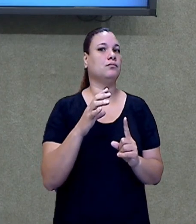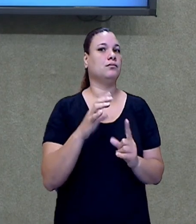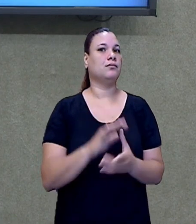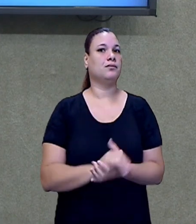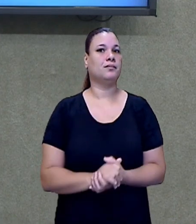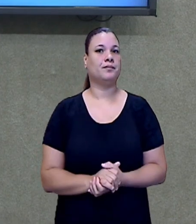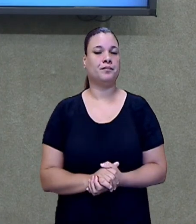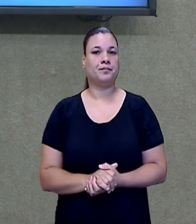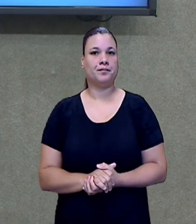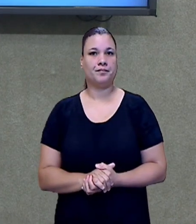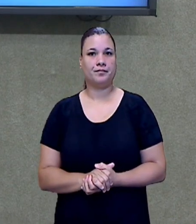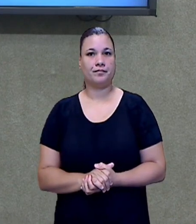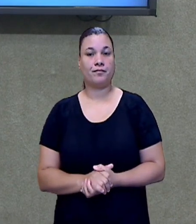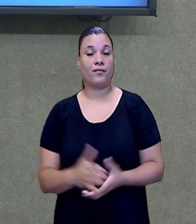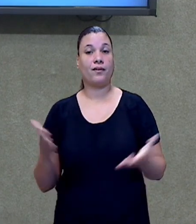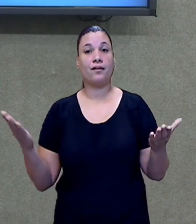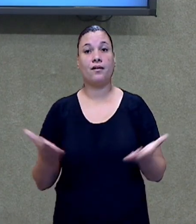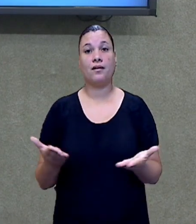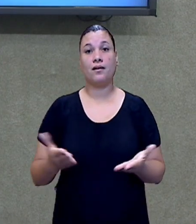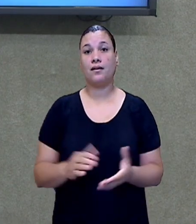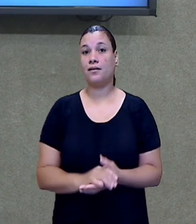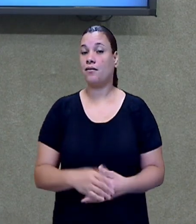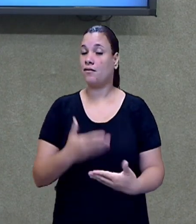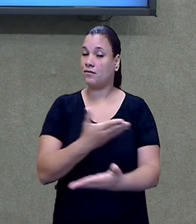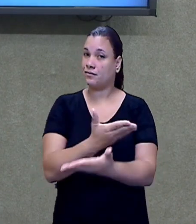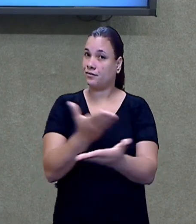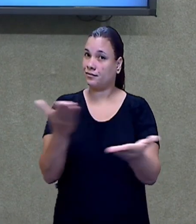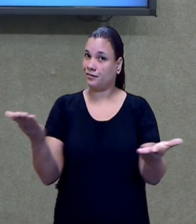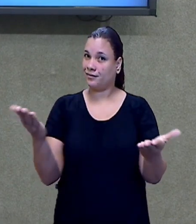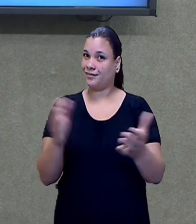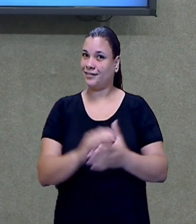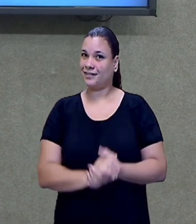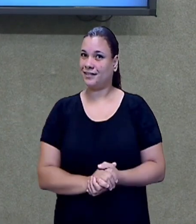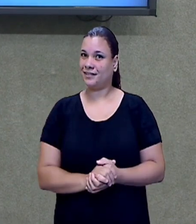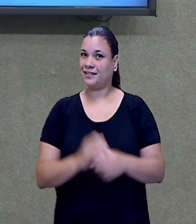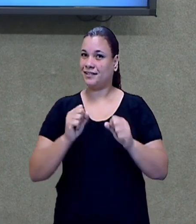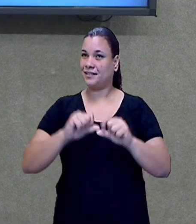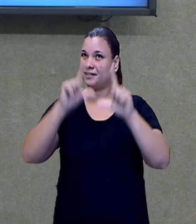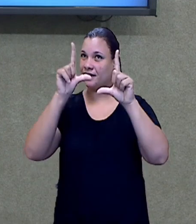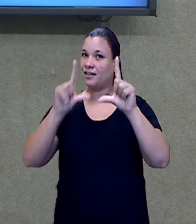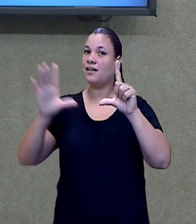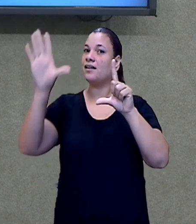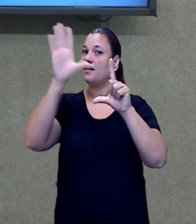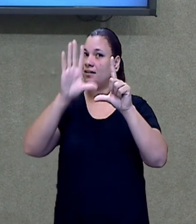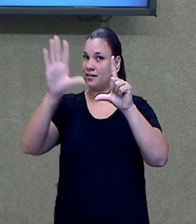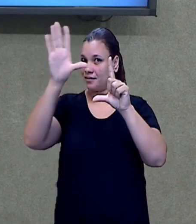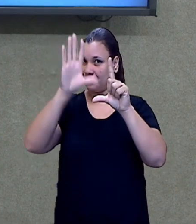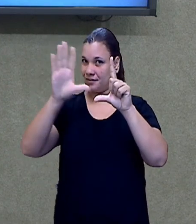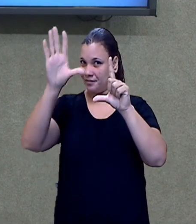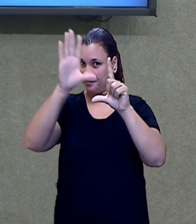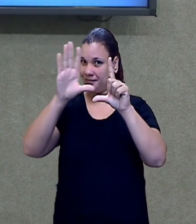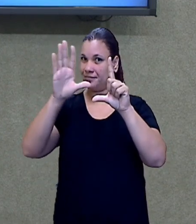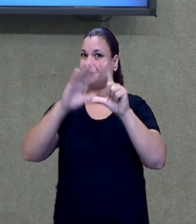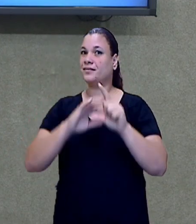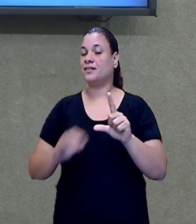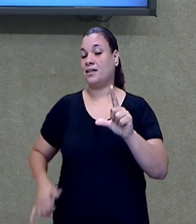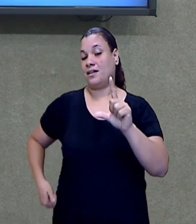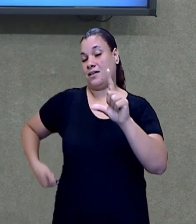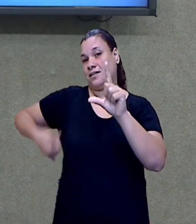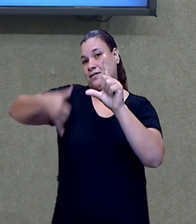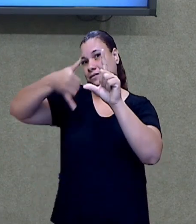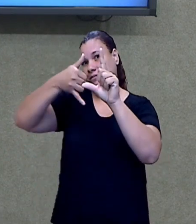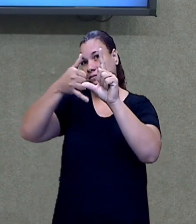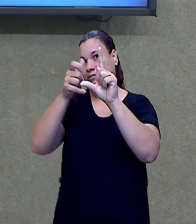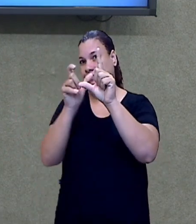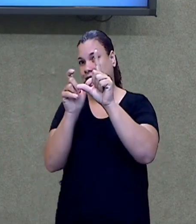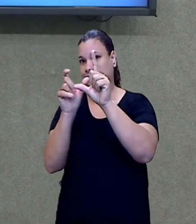ter essa reflexão. E agora, né, é com vocês, é hora de acessar a nossa plataforma SmetGV, aponte